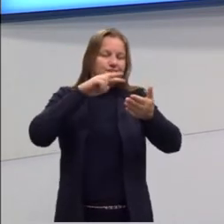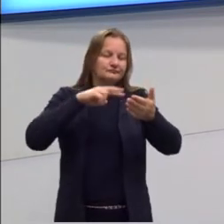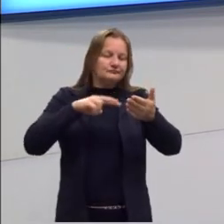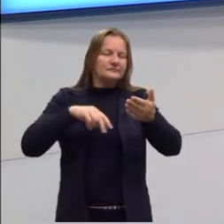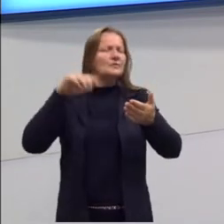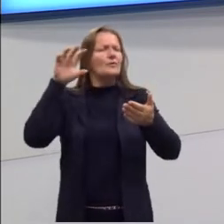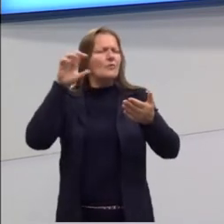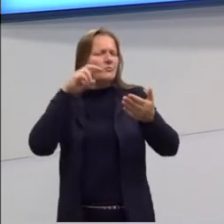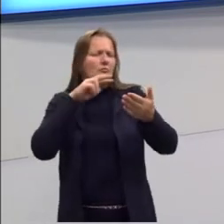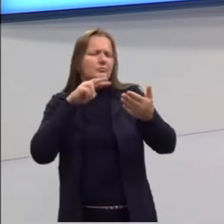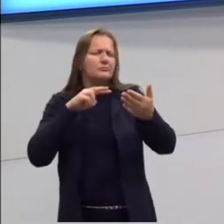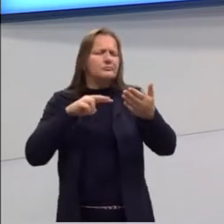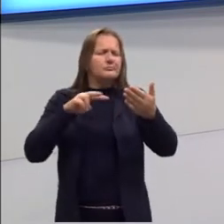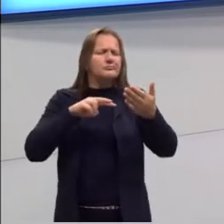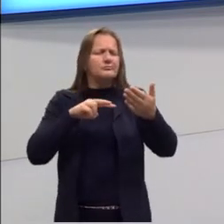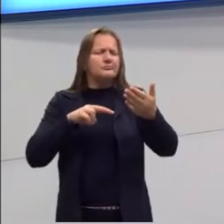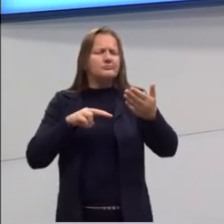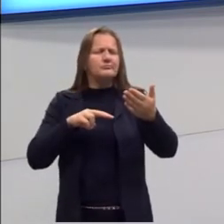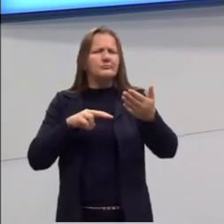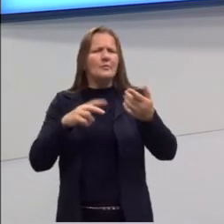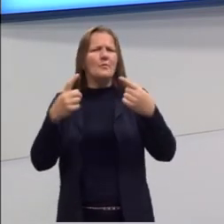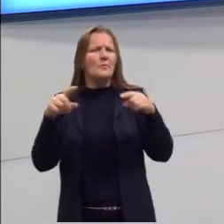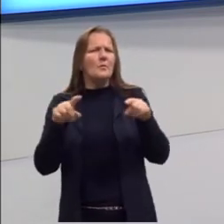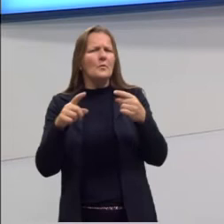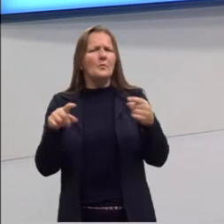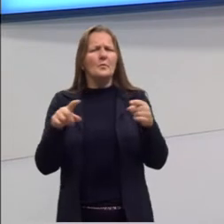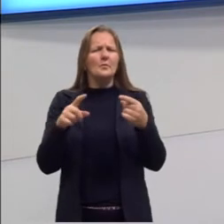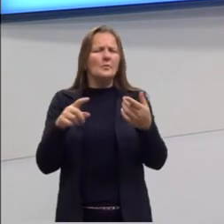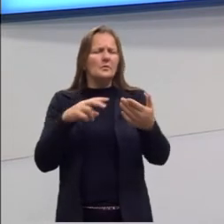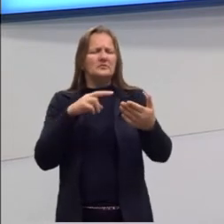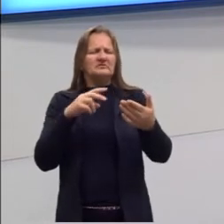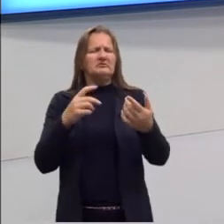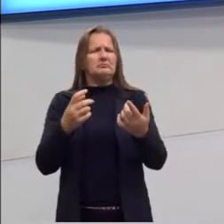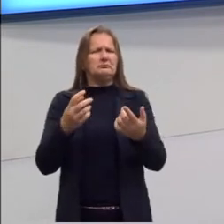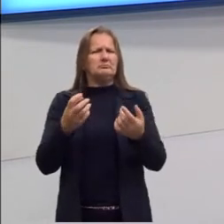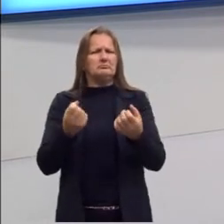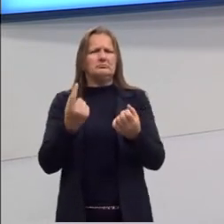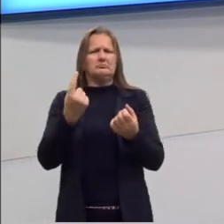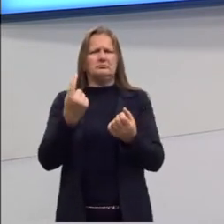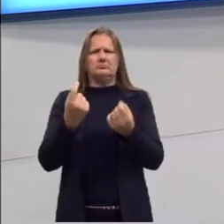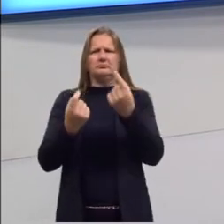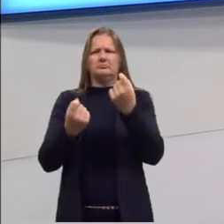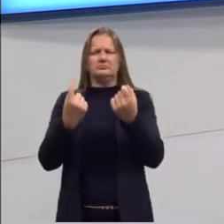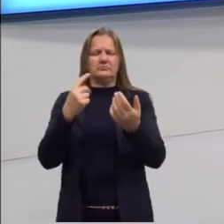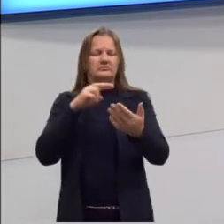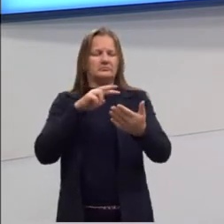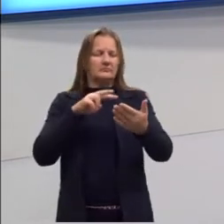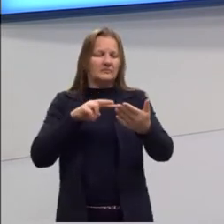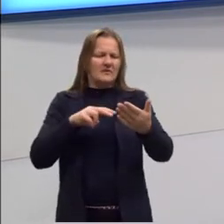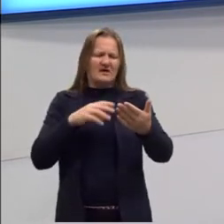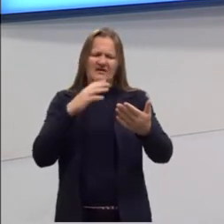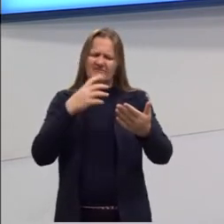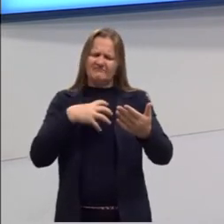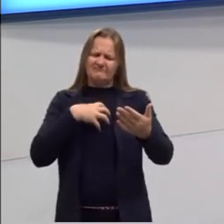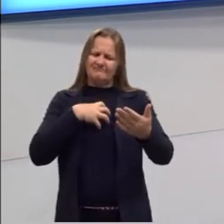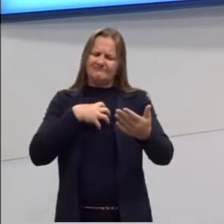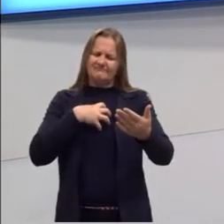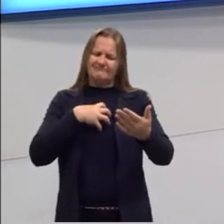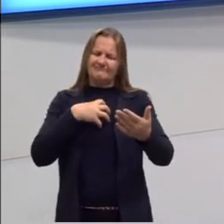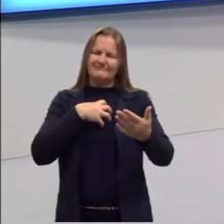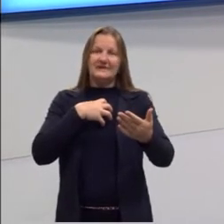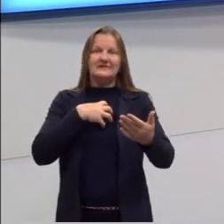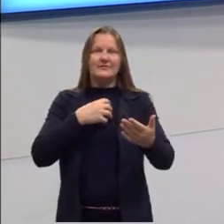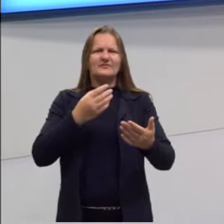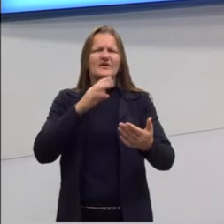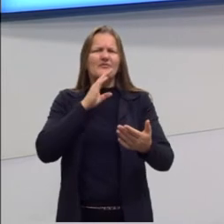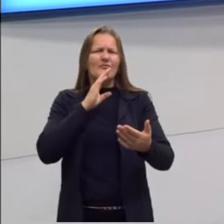ouvindo alguma música e vocês terem a impressão de que vocês já ouviram falar sobre isso antes? Às vezes a